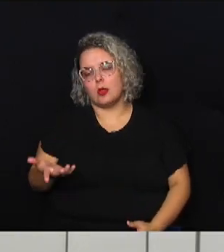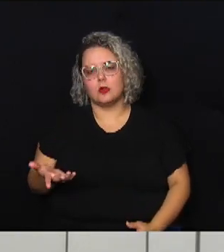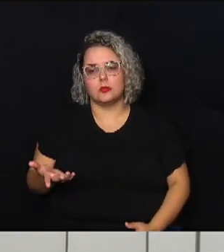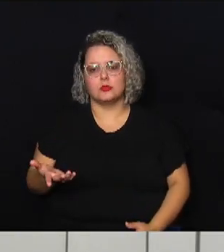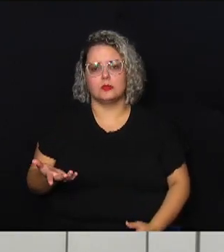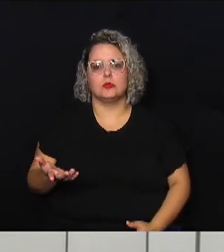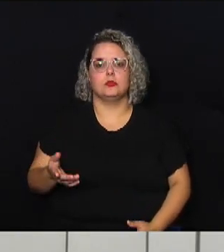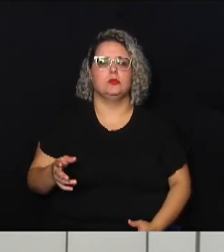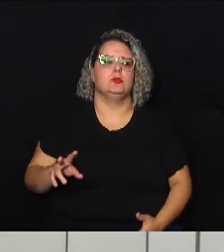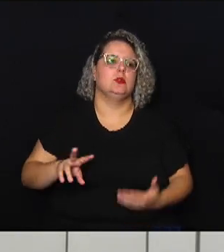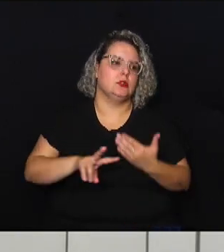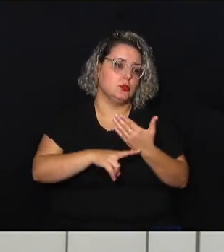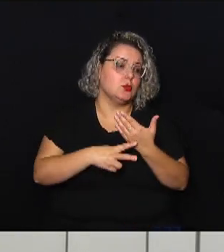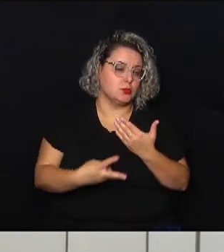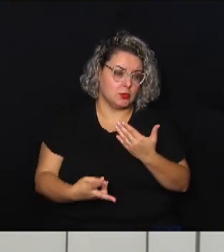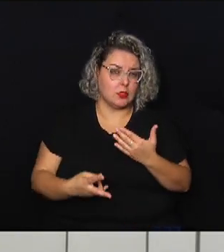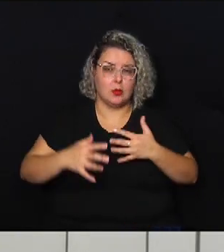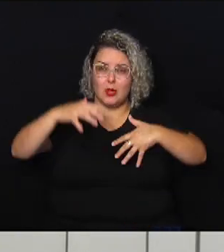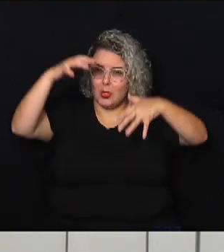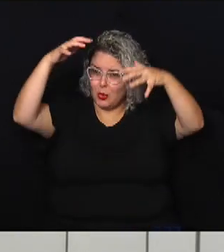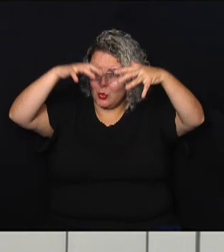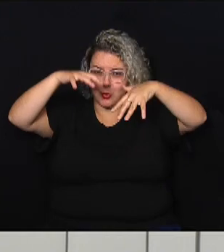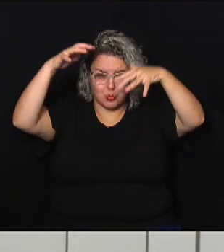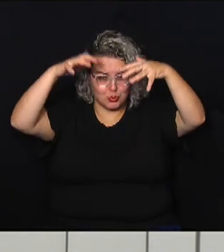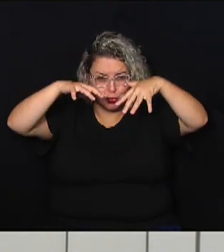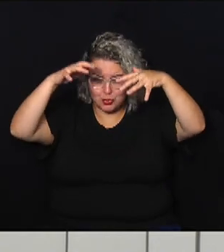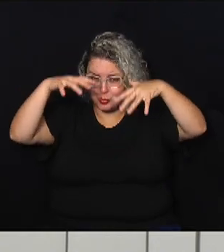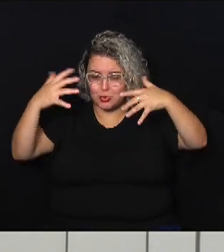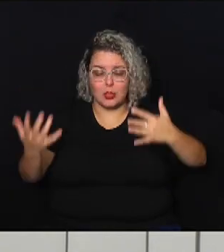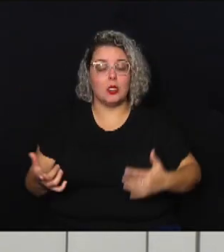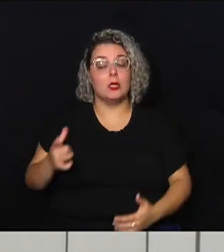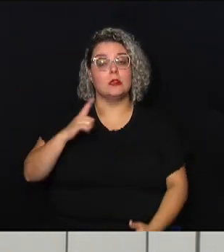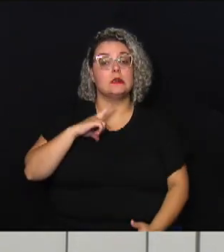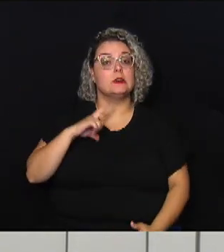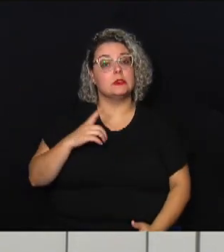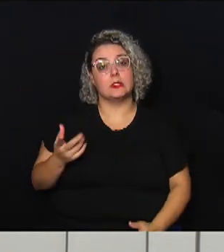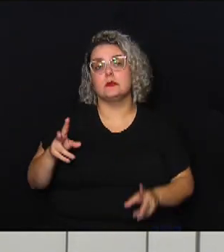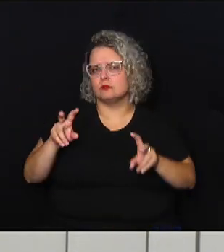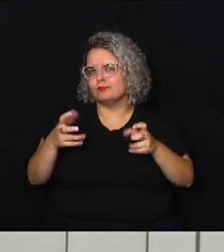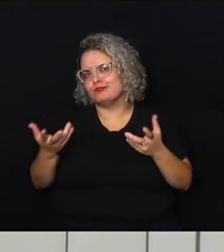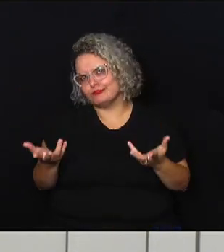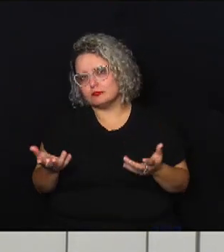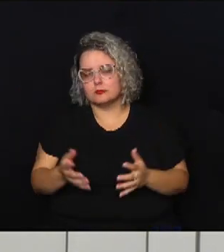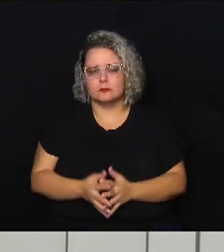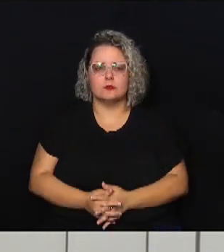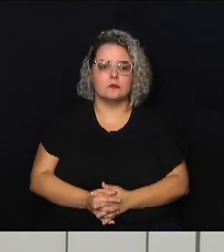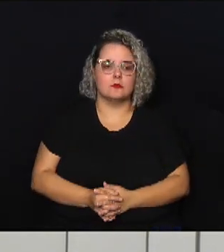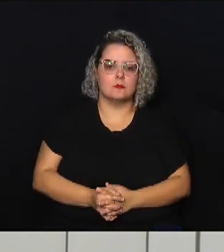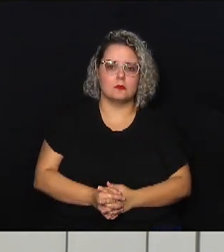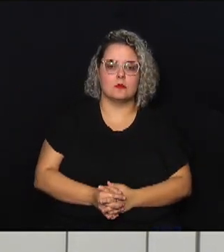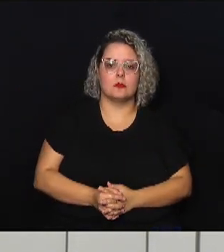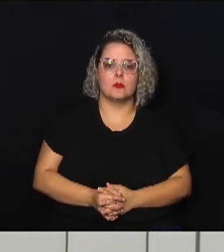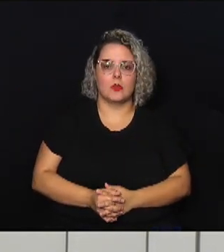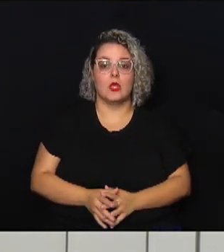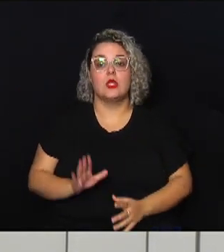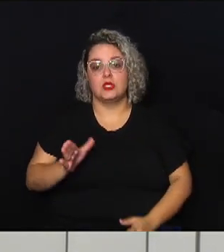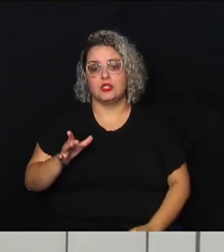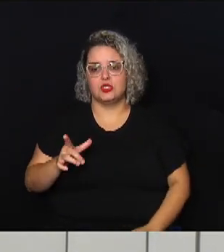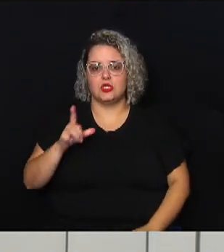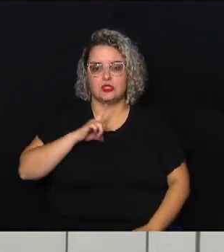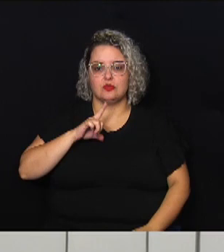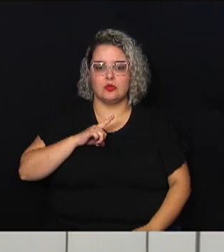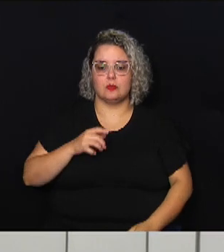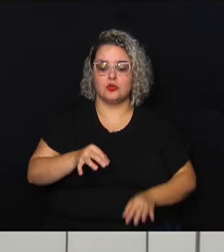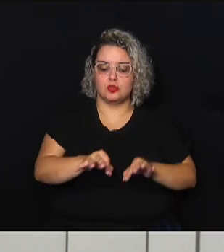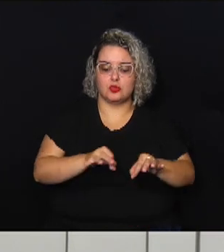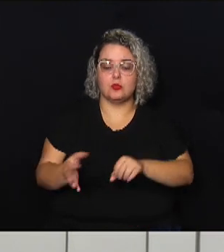efeitos climáticos, inclusive a gente tem aí essa questão, olha, vamos reconhecer, nós já trouxemos aqui num programa